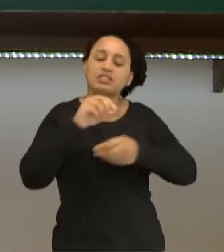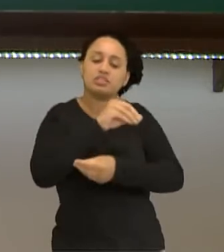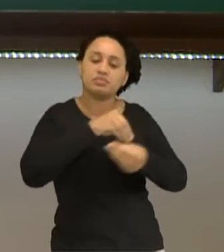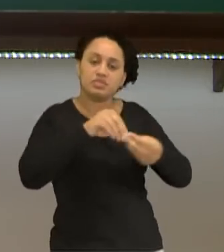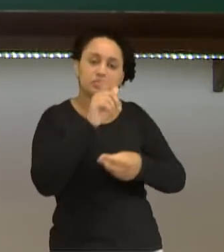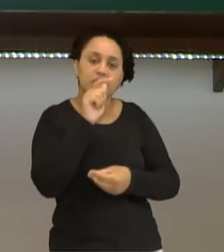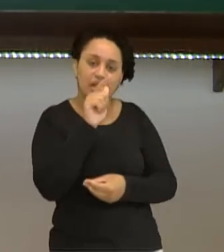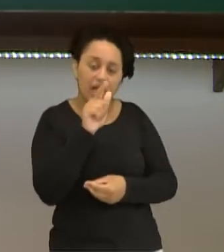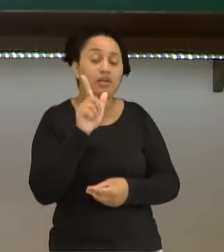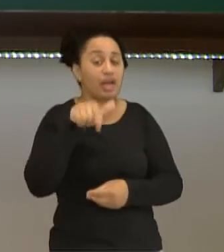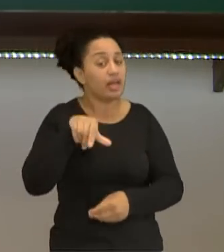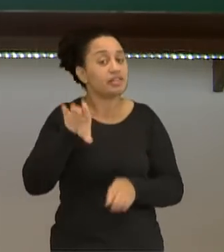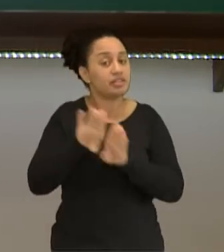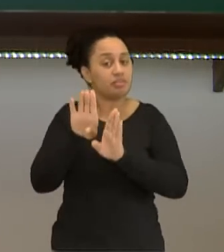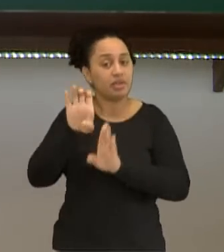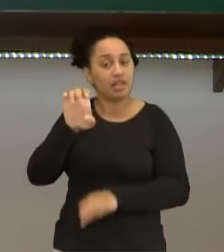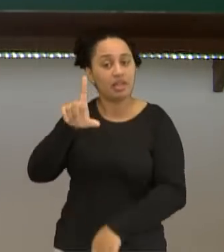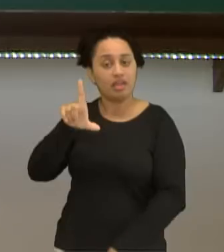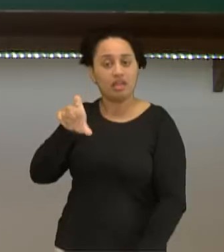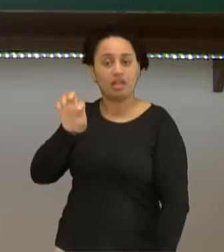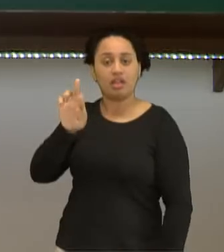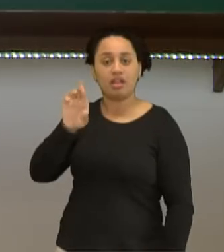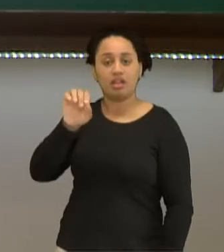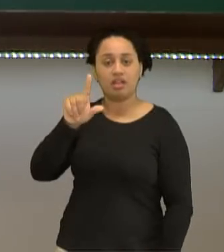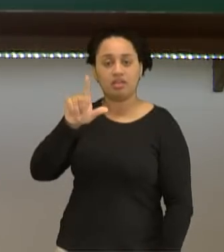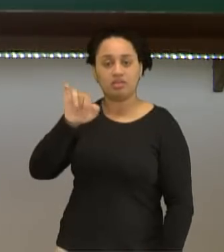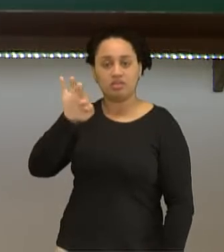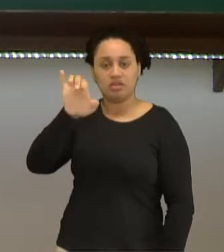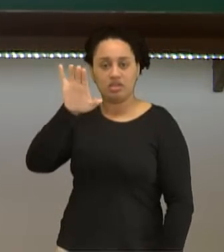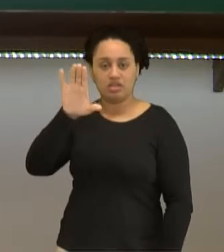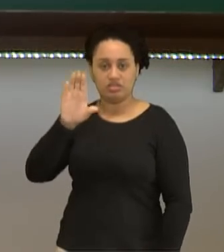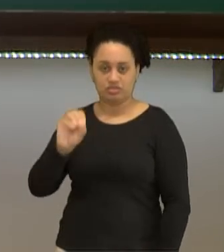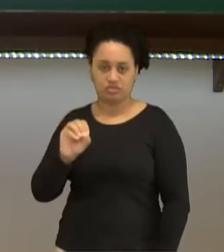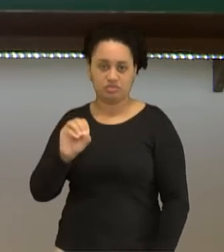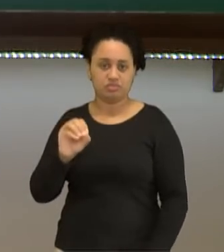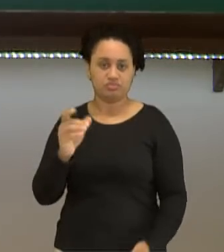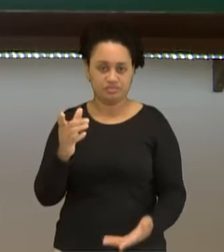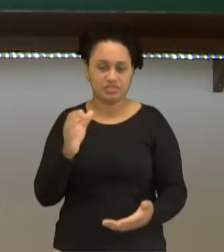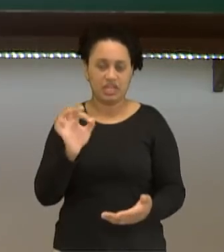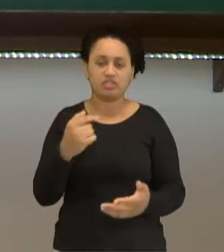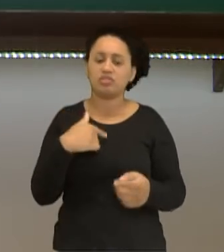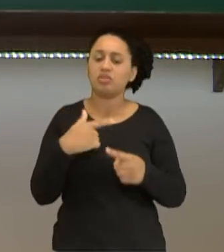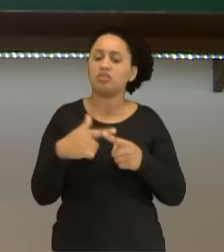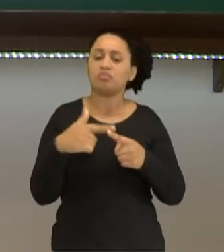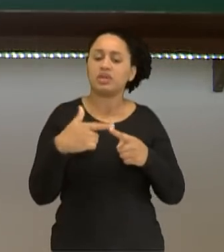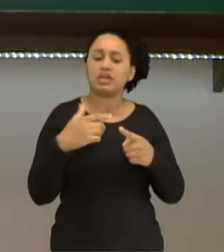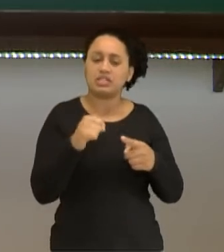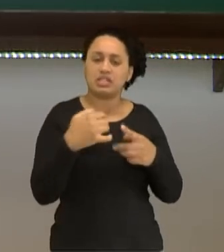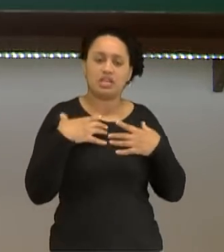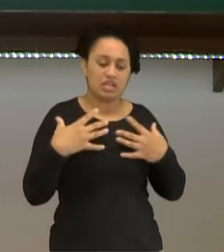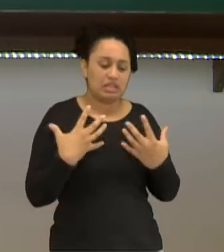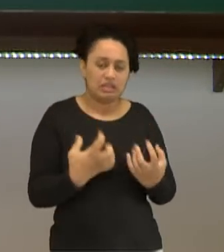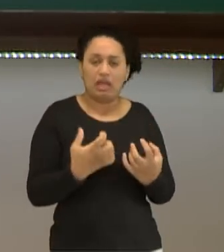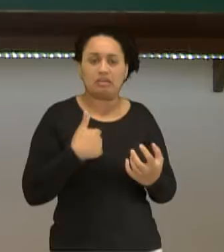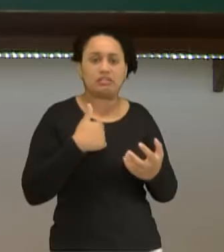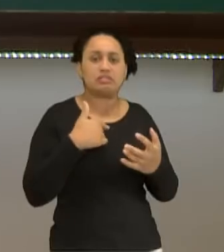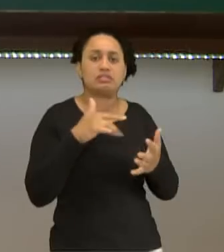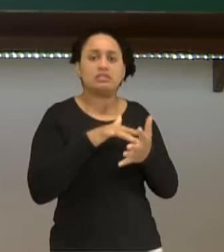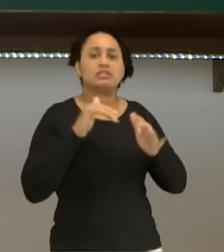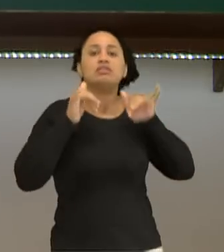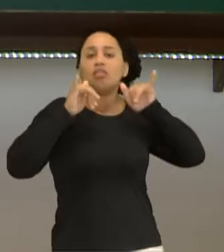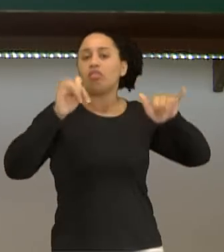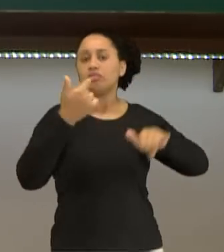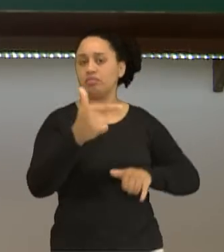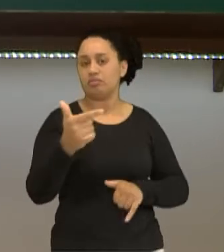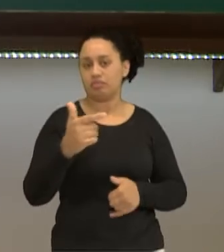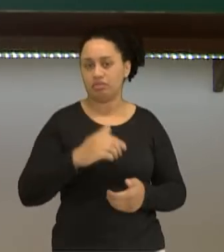água, eletrolítico. Tá bom? E aí responde as questões que foram feitas aqui. Por que eu não levo choque quando a minha pele está seca, por exemplo? Qual que a